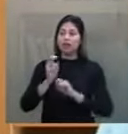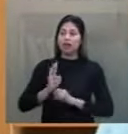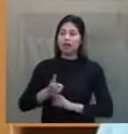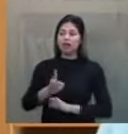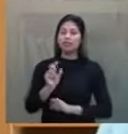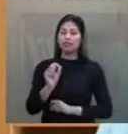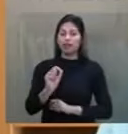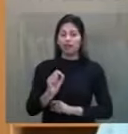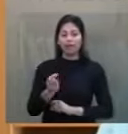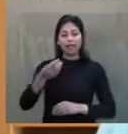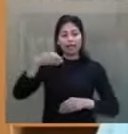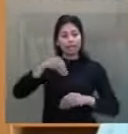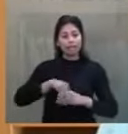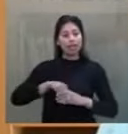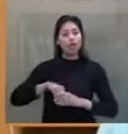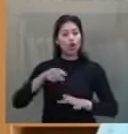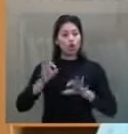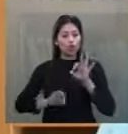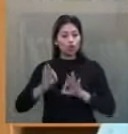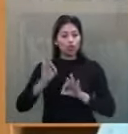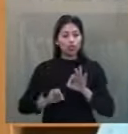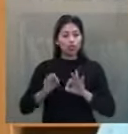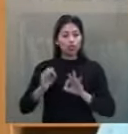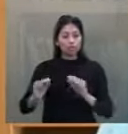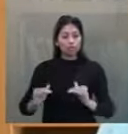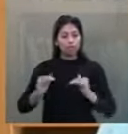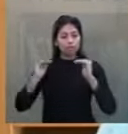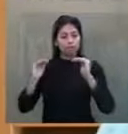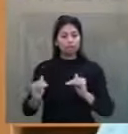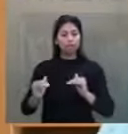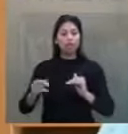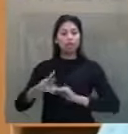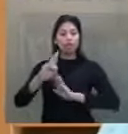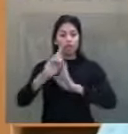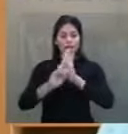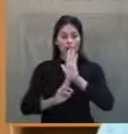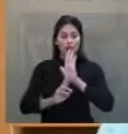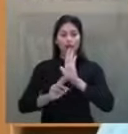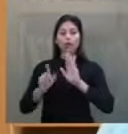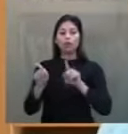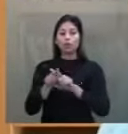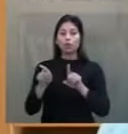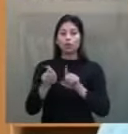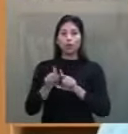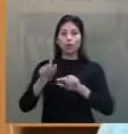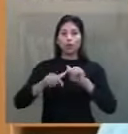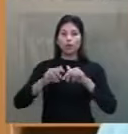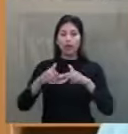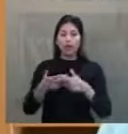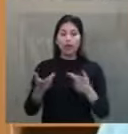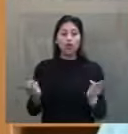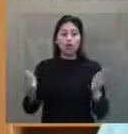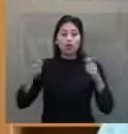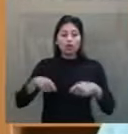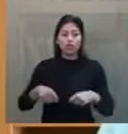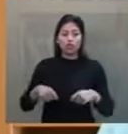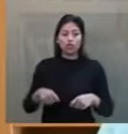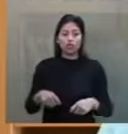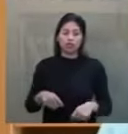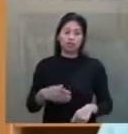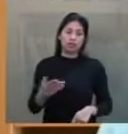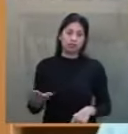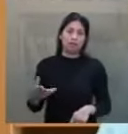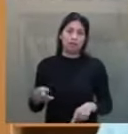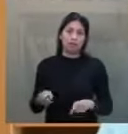rejeitadas. Órgão-julgador, tribunal pleno, relator, excelentíssimo senhor ministro Gilmar Mendes,